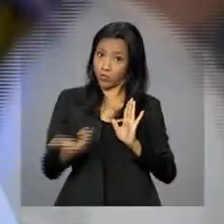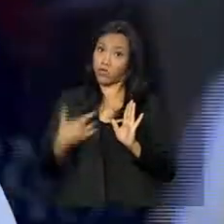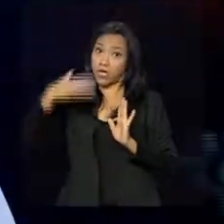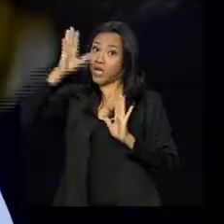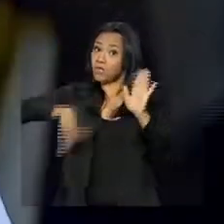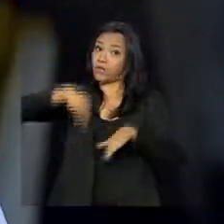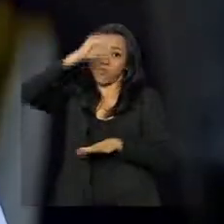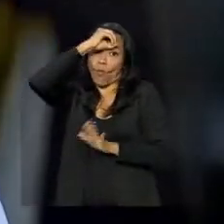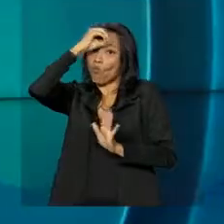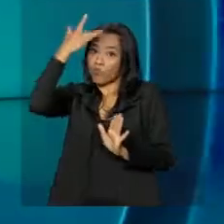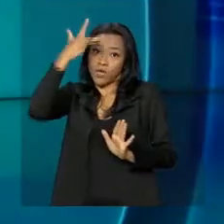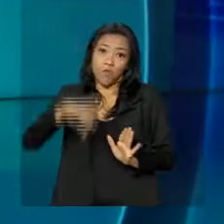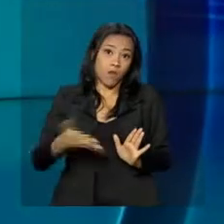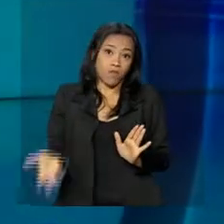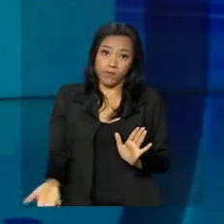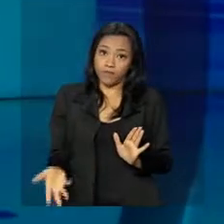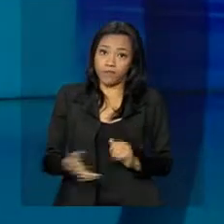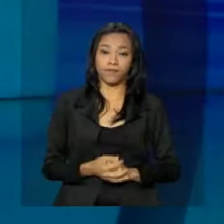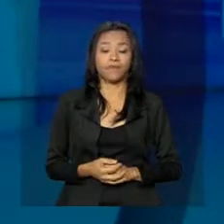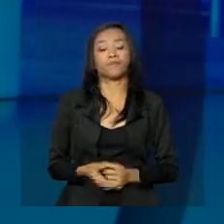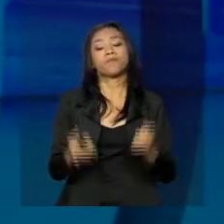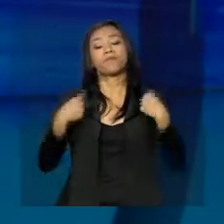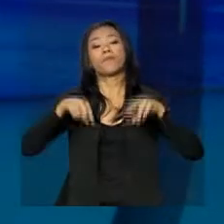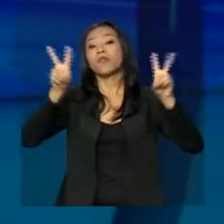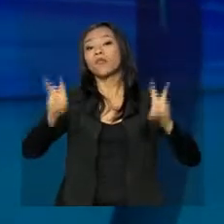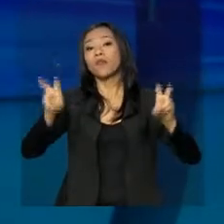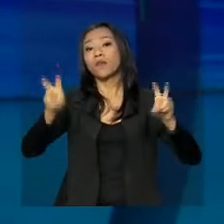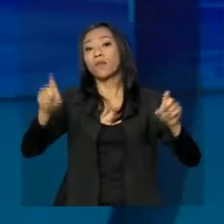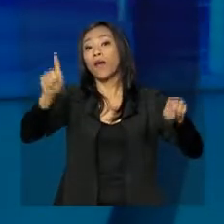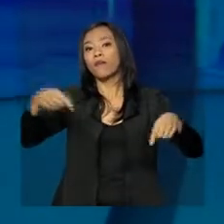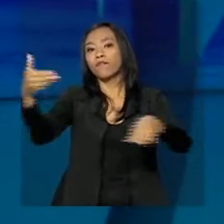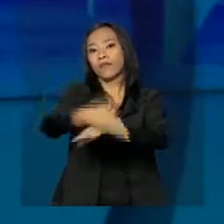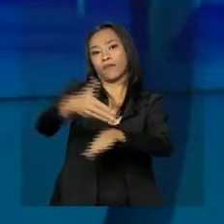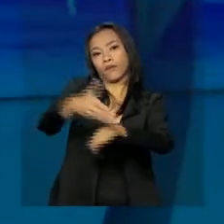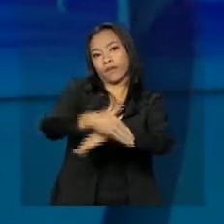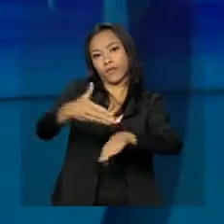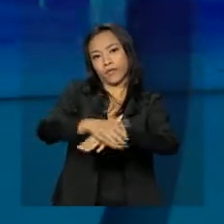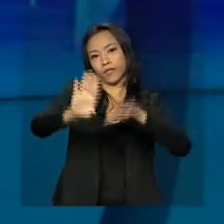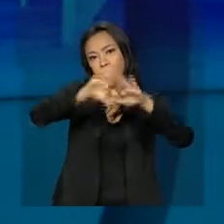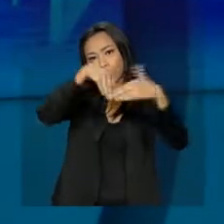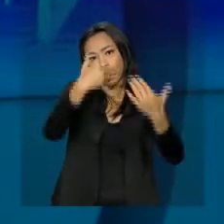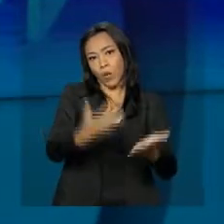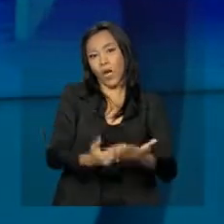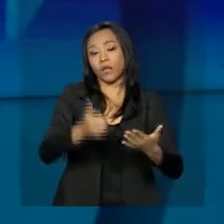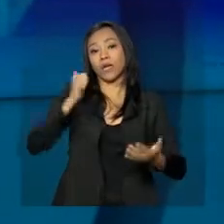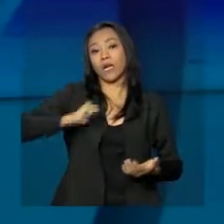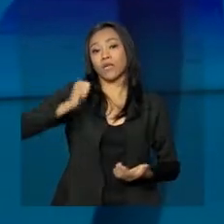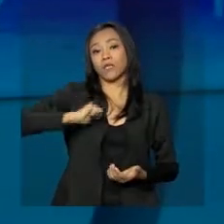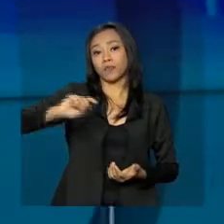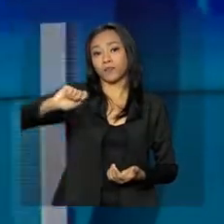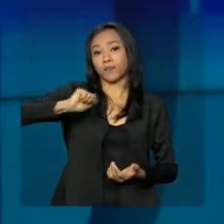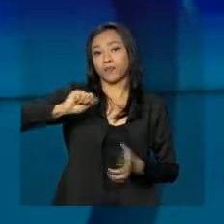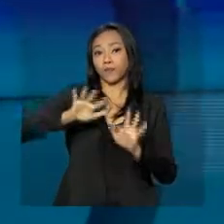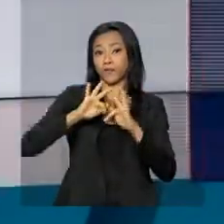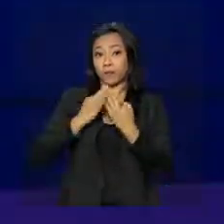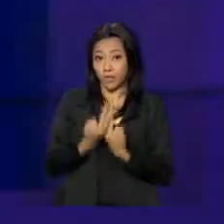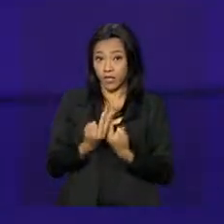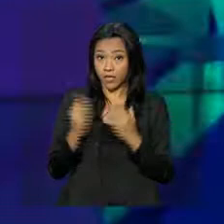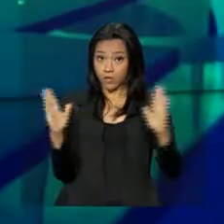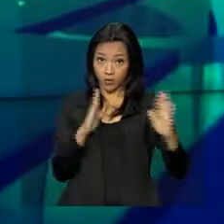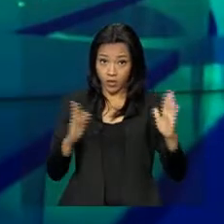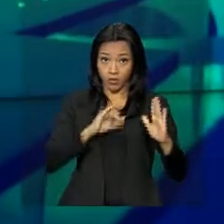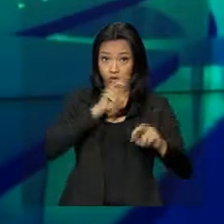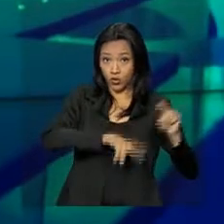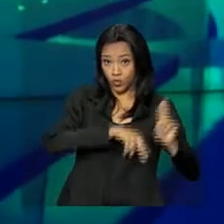sabemos que temos. O assunto agora é frequência escolar dos alunos do Bolsa Família. Nos meses de junho e